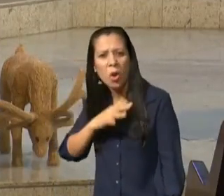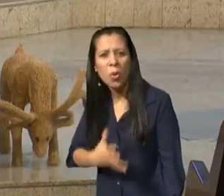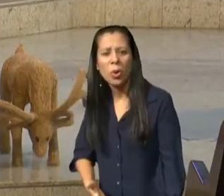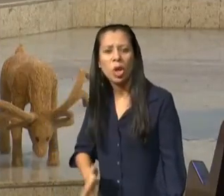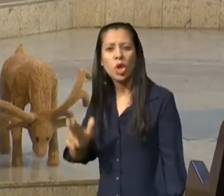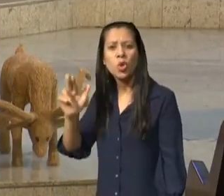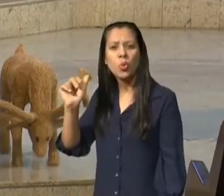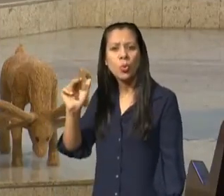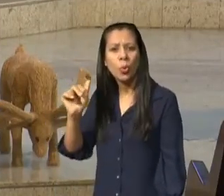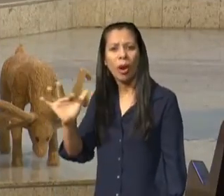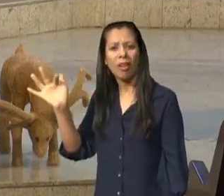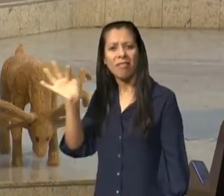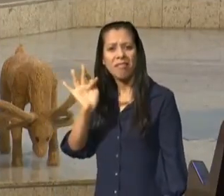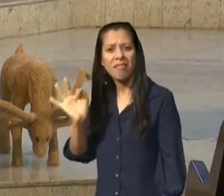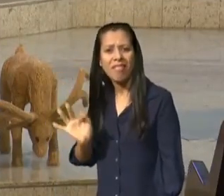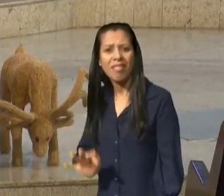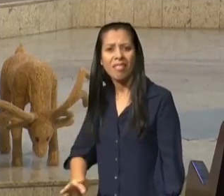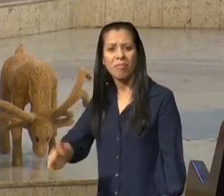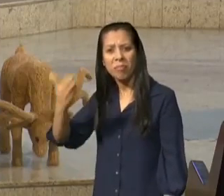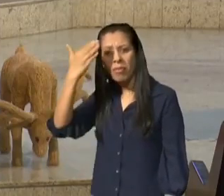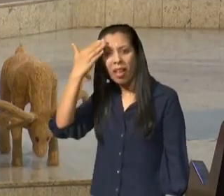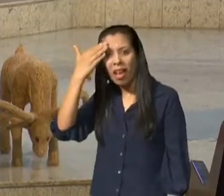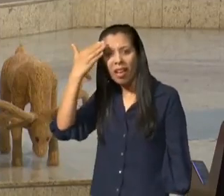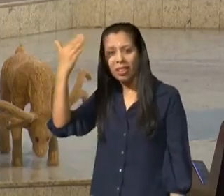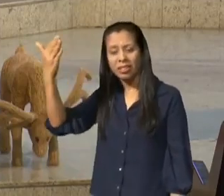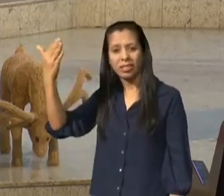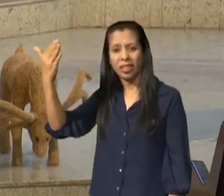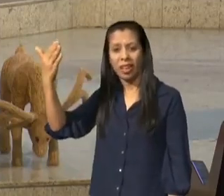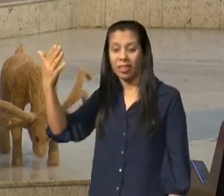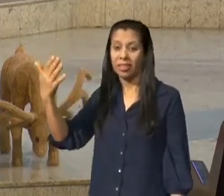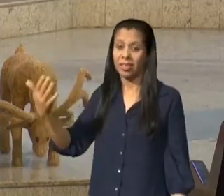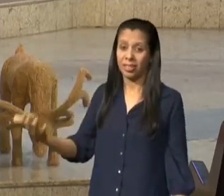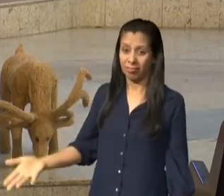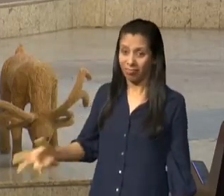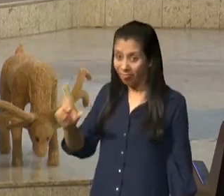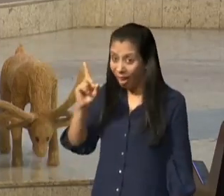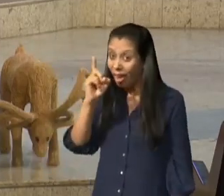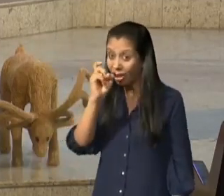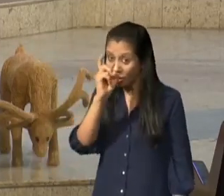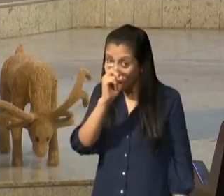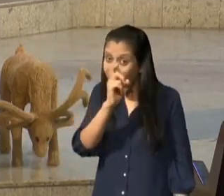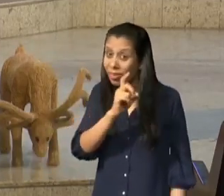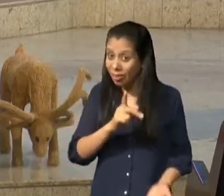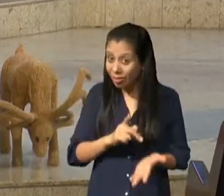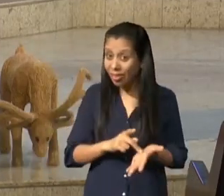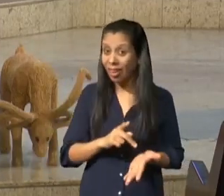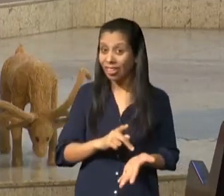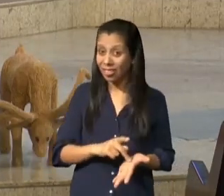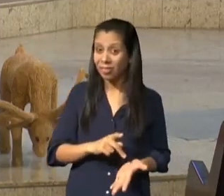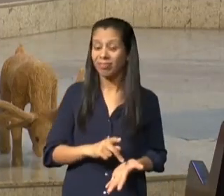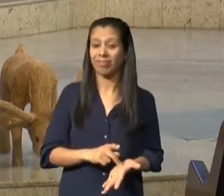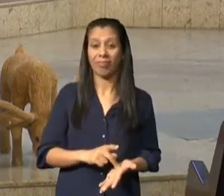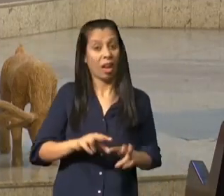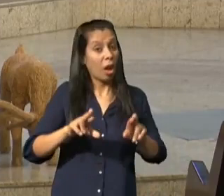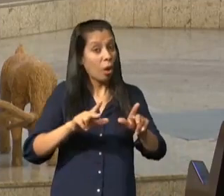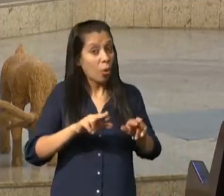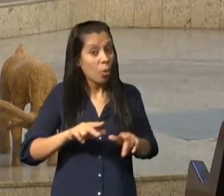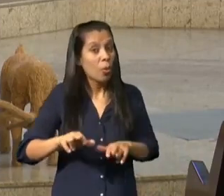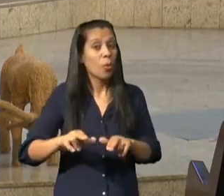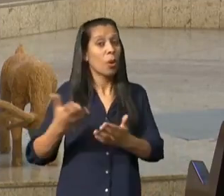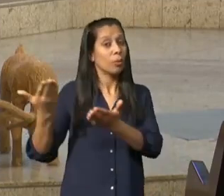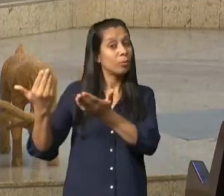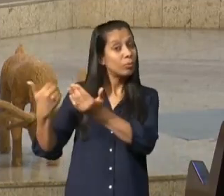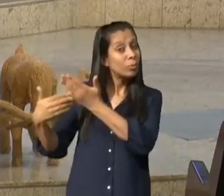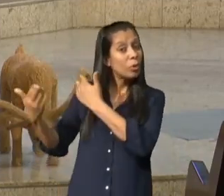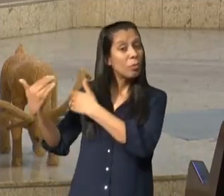e o Senhor preferiu não levar esses para a terra prometida e Paulo está dizendo que o Senhor preferirá não levar